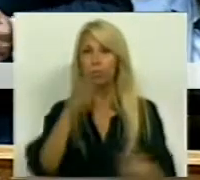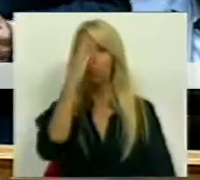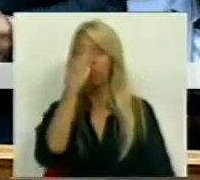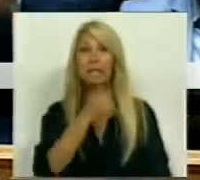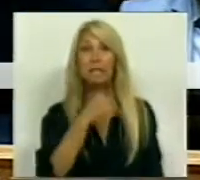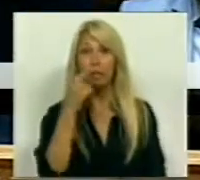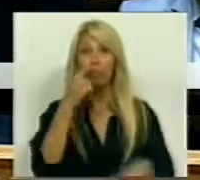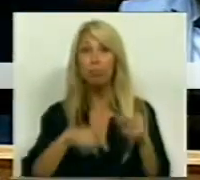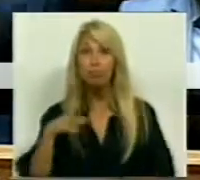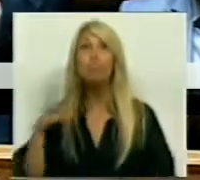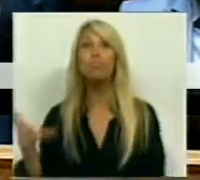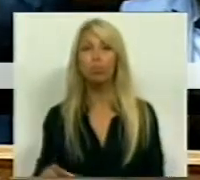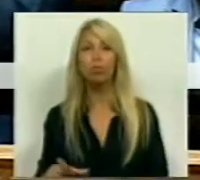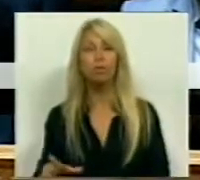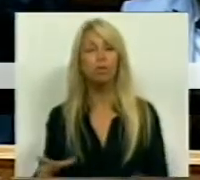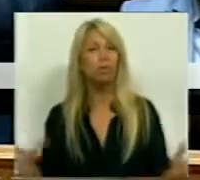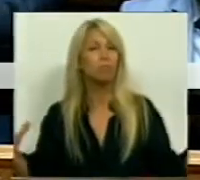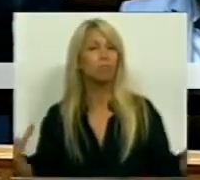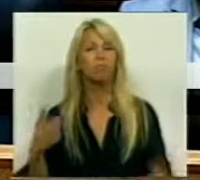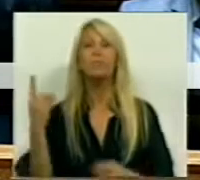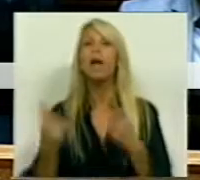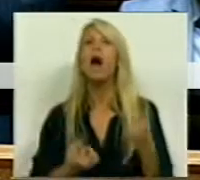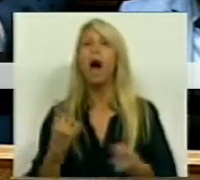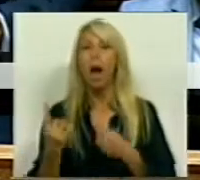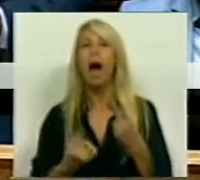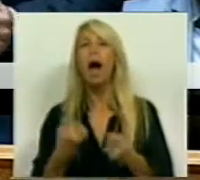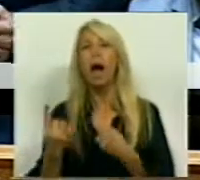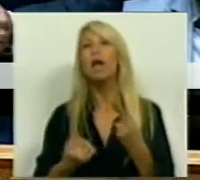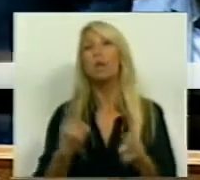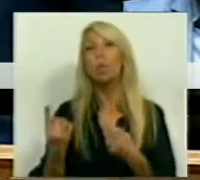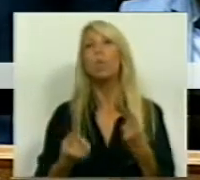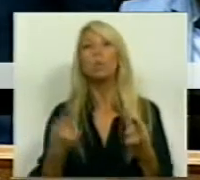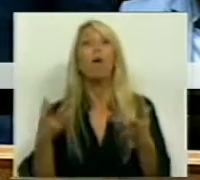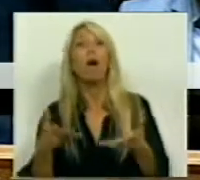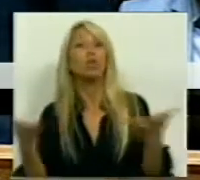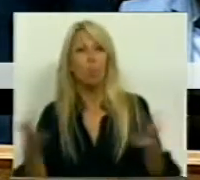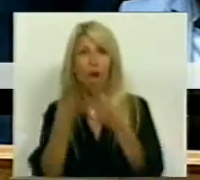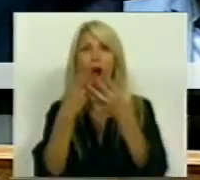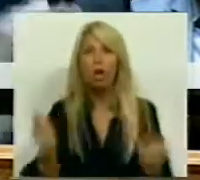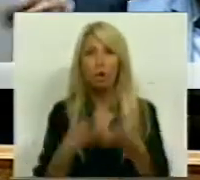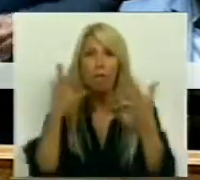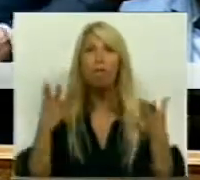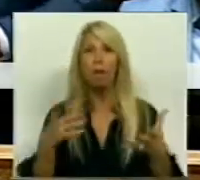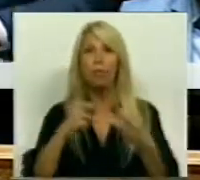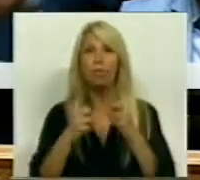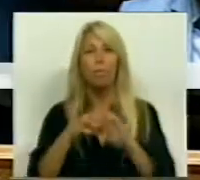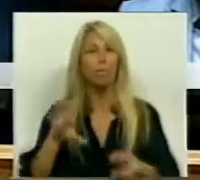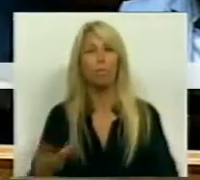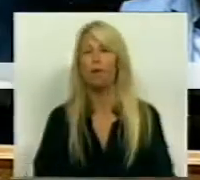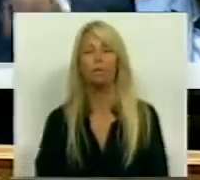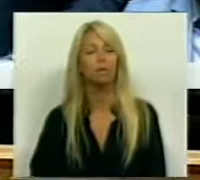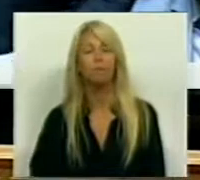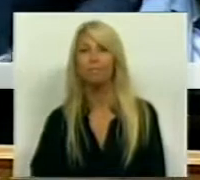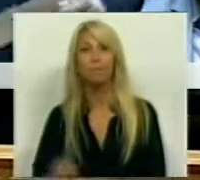portugueses, serviu uns poucos, mas não resolveu nenhum dos grandes problemas do país. Mais uma notícia, um